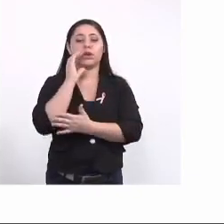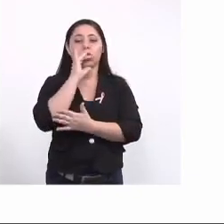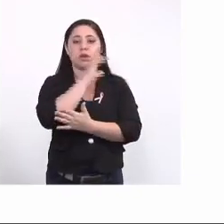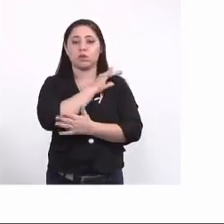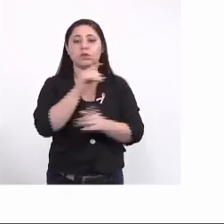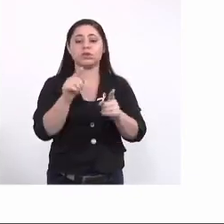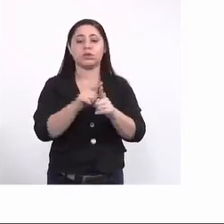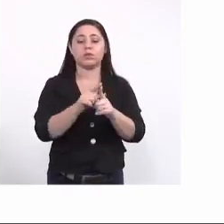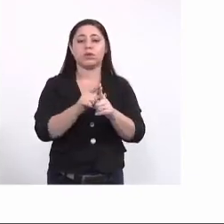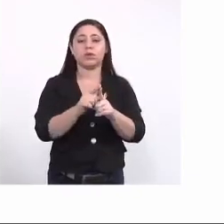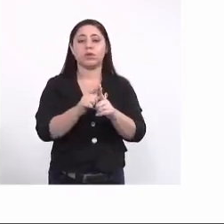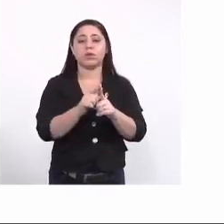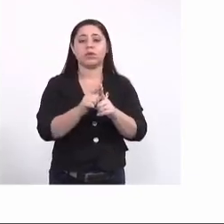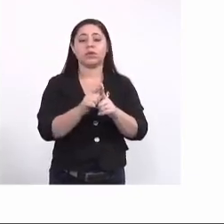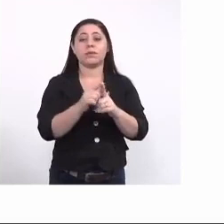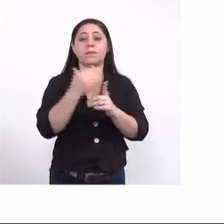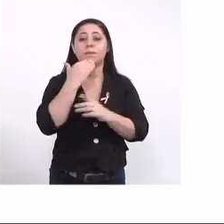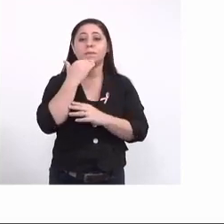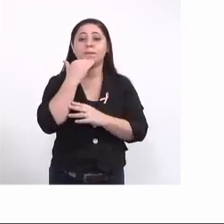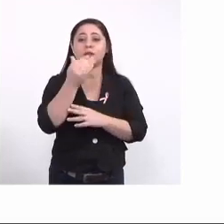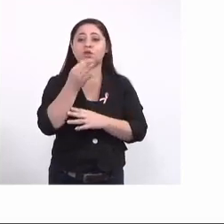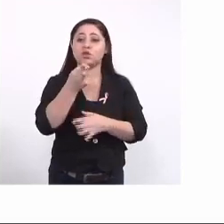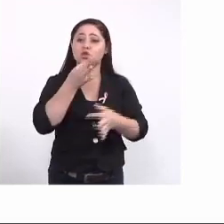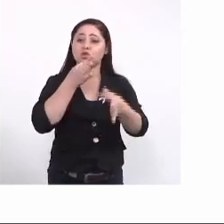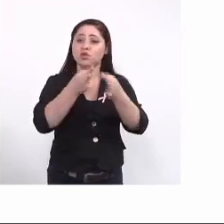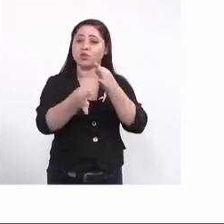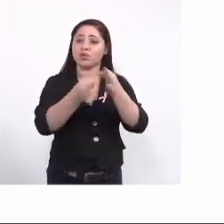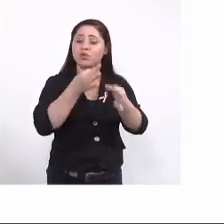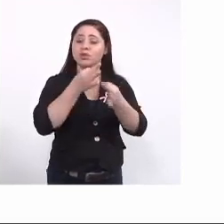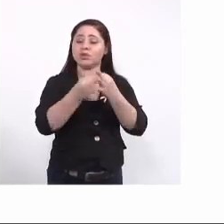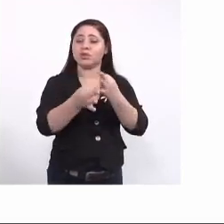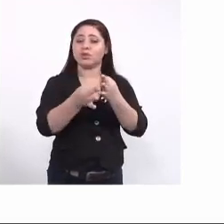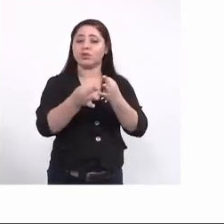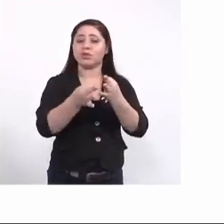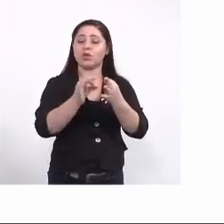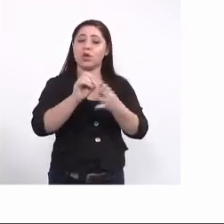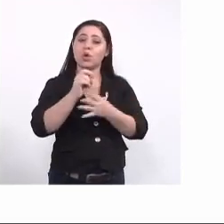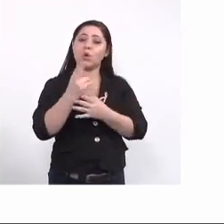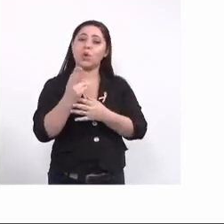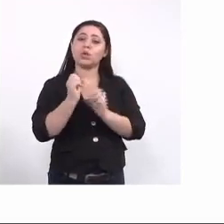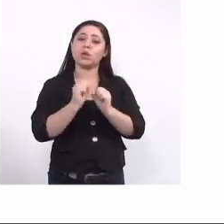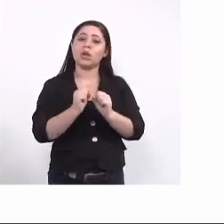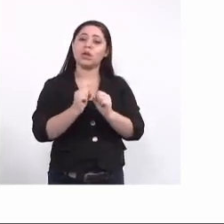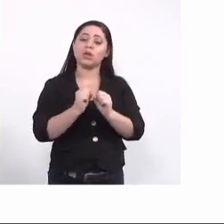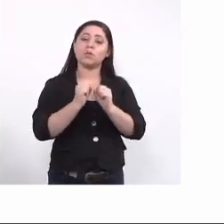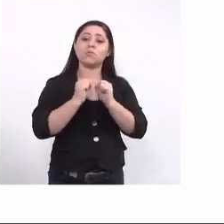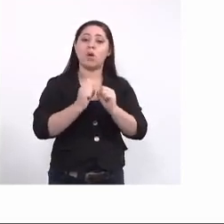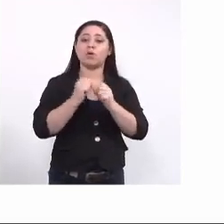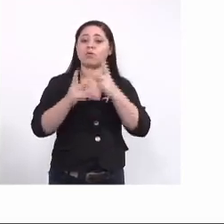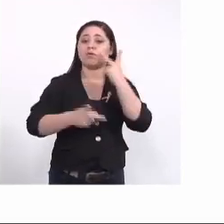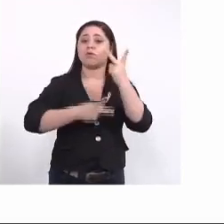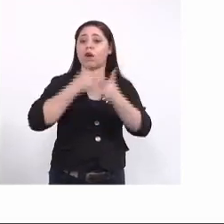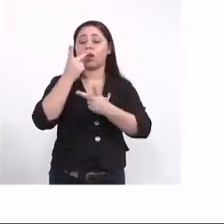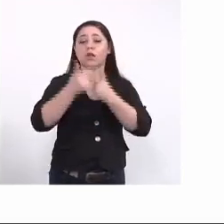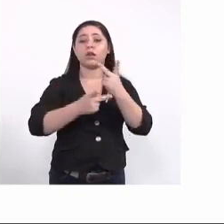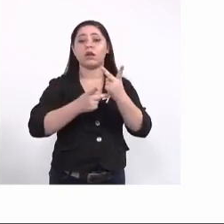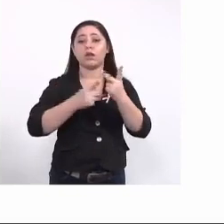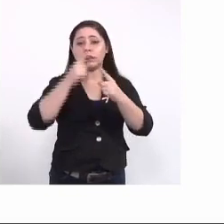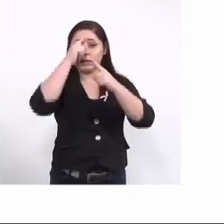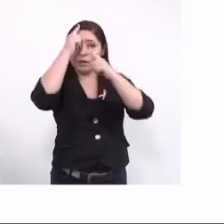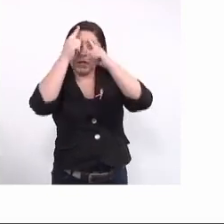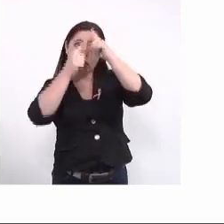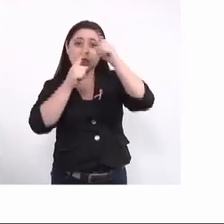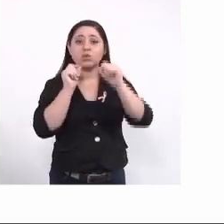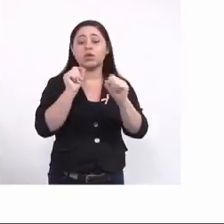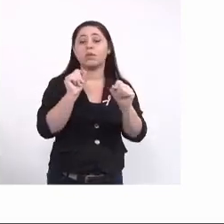também pedir dicas ou qualquer tipo de quem pudesse falar sobre para dar ideias